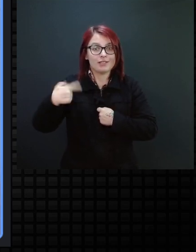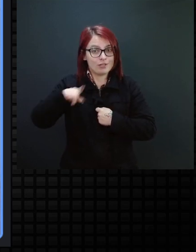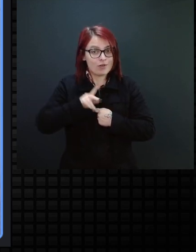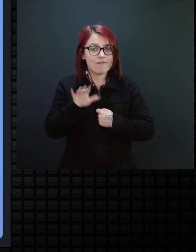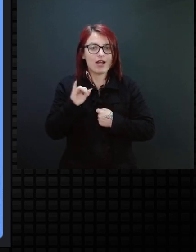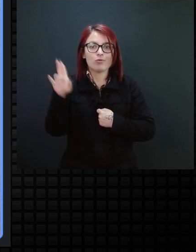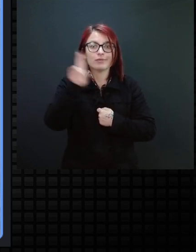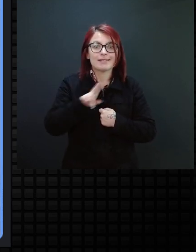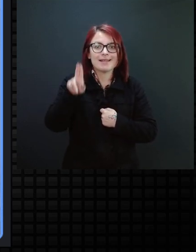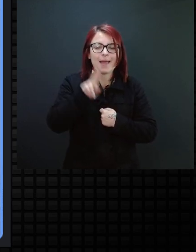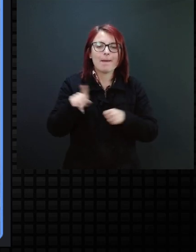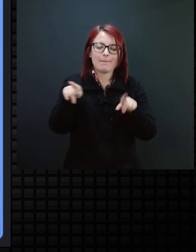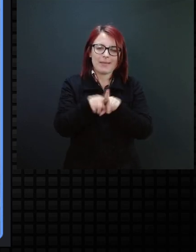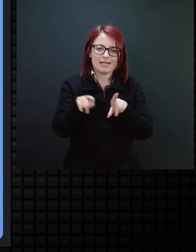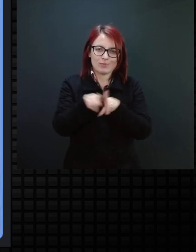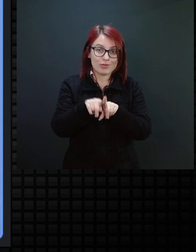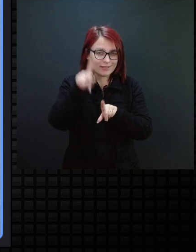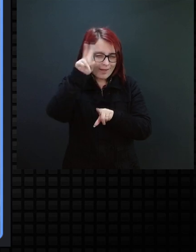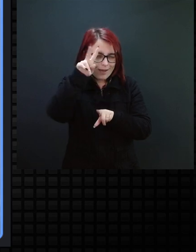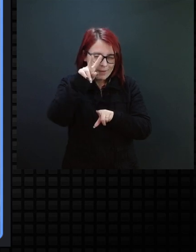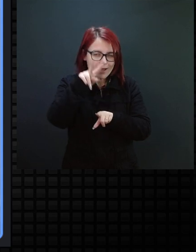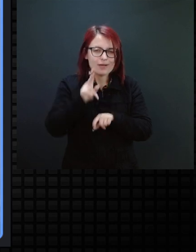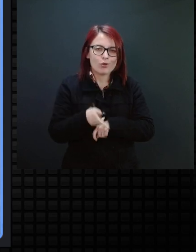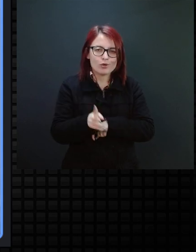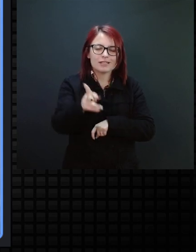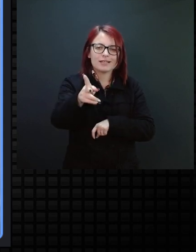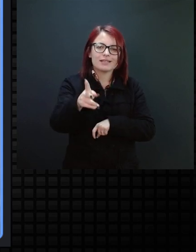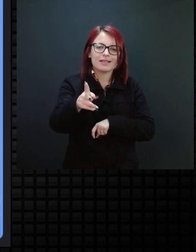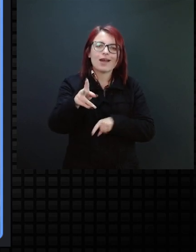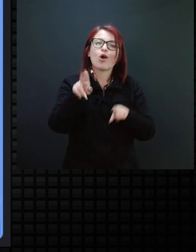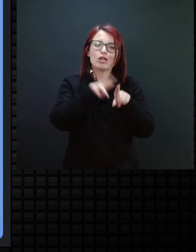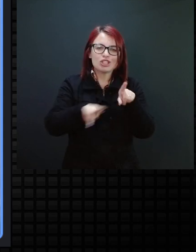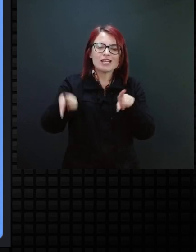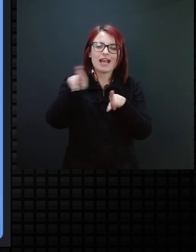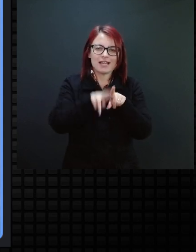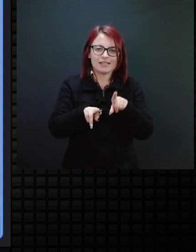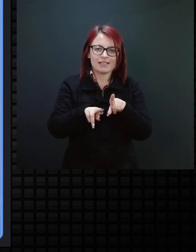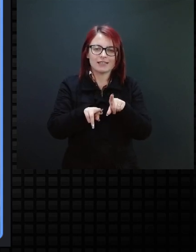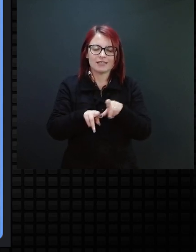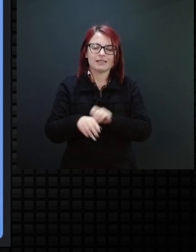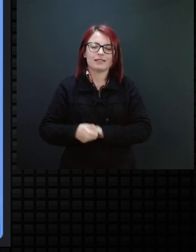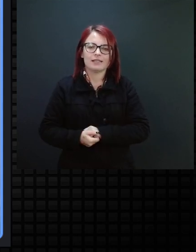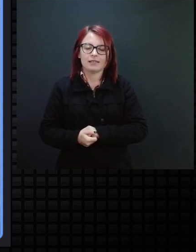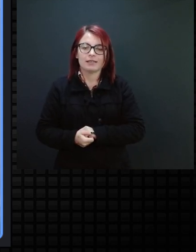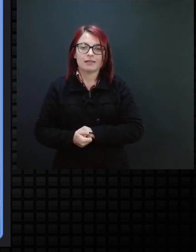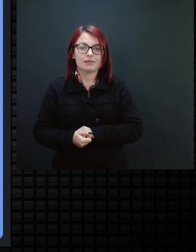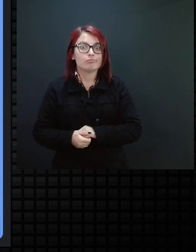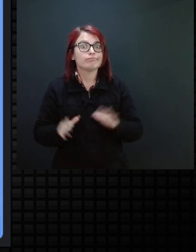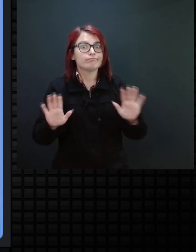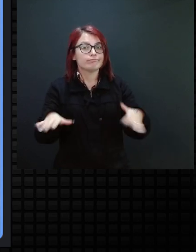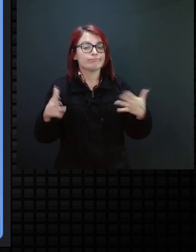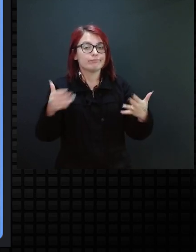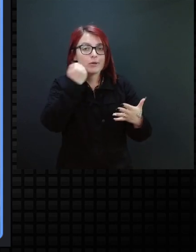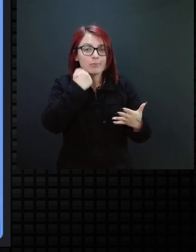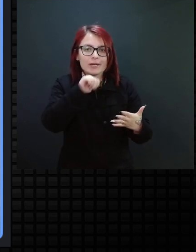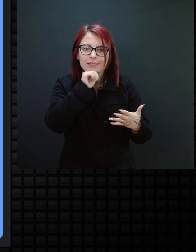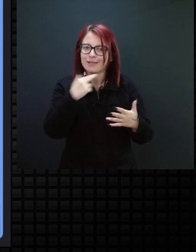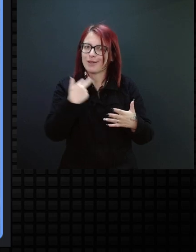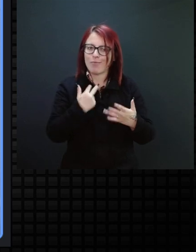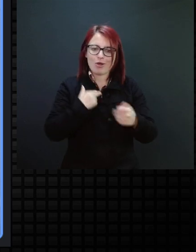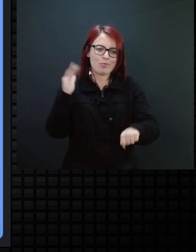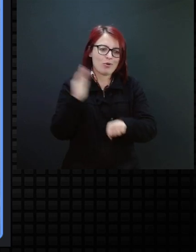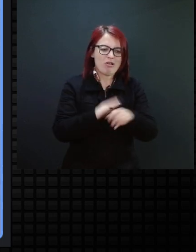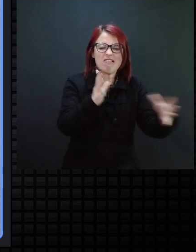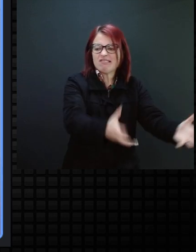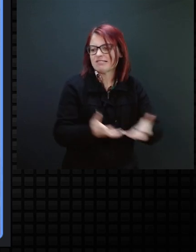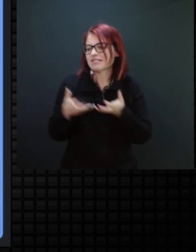mesmo. lembram da constância? Lembram da rotina? Então, mãe, não pode ser imediador. Por